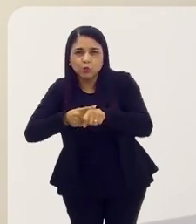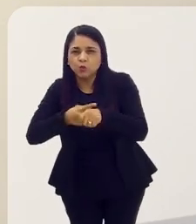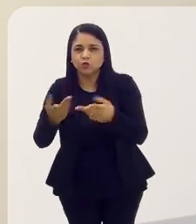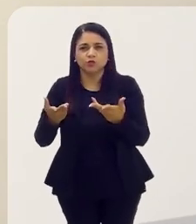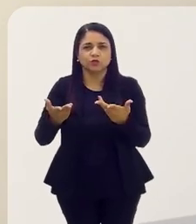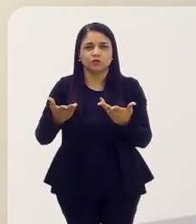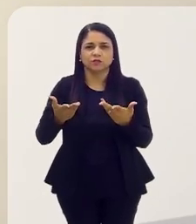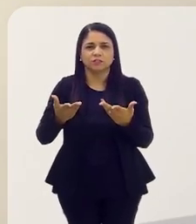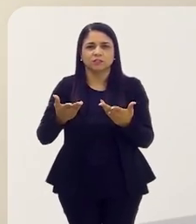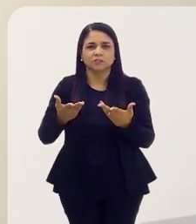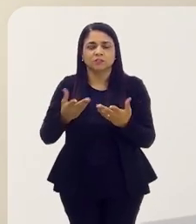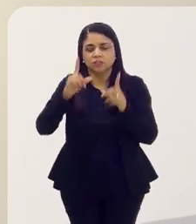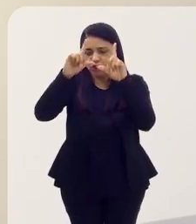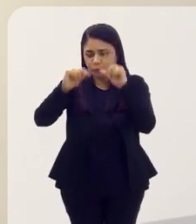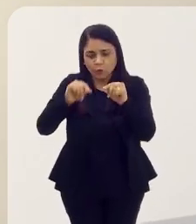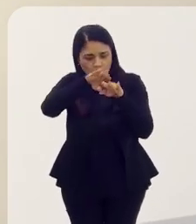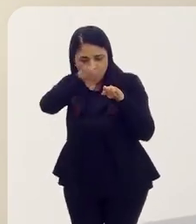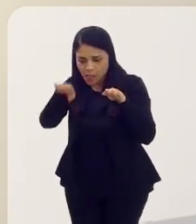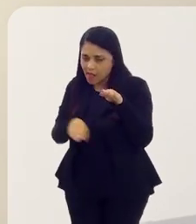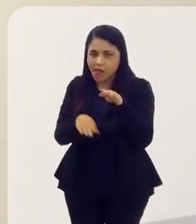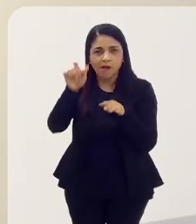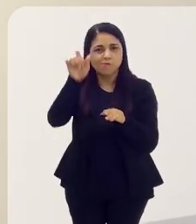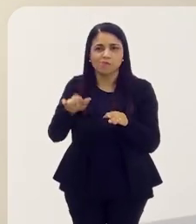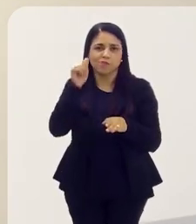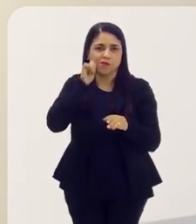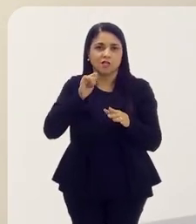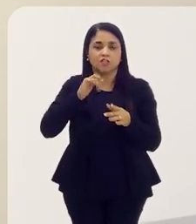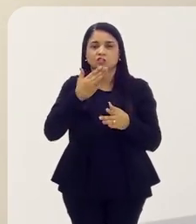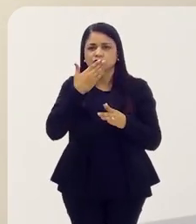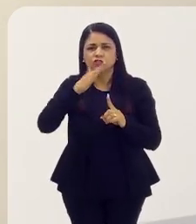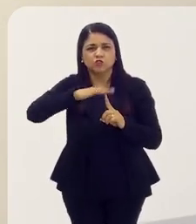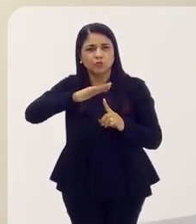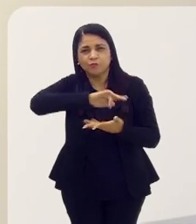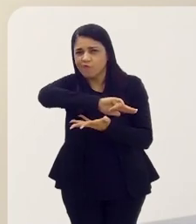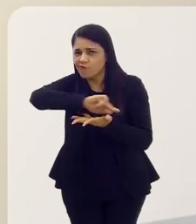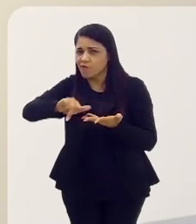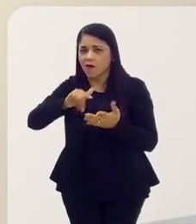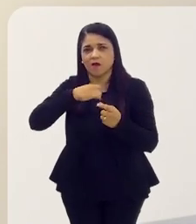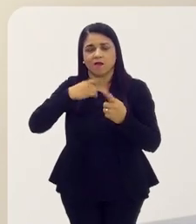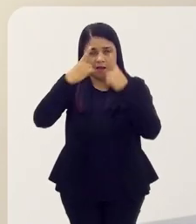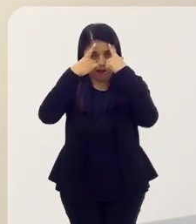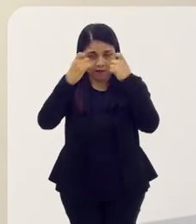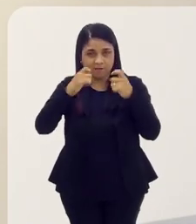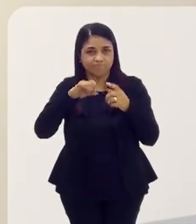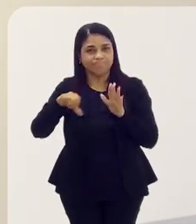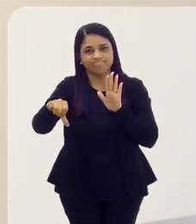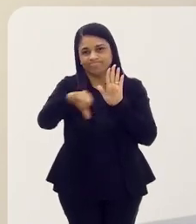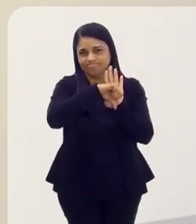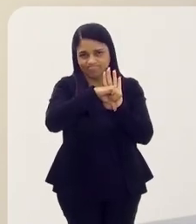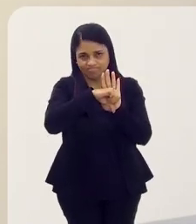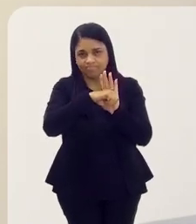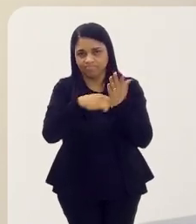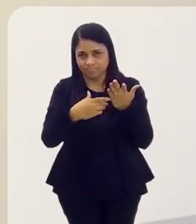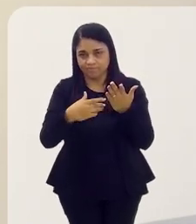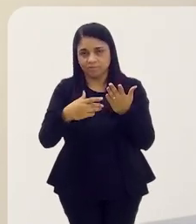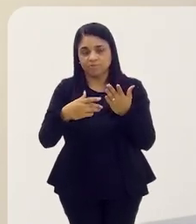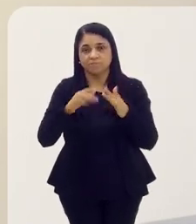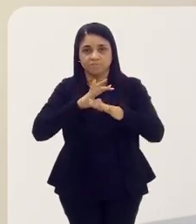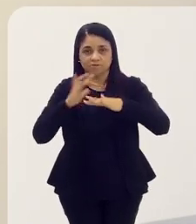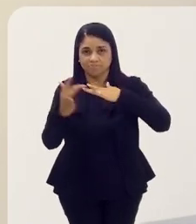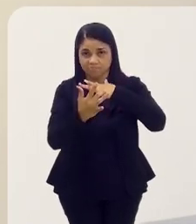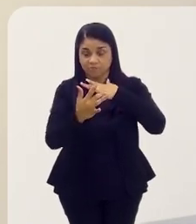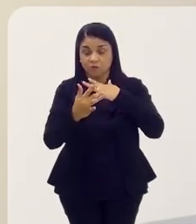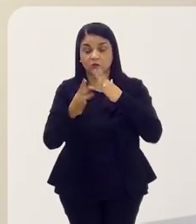sensibilizar, extorquí-la, diminuí-la, enfim, todos os tipos de agressão. Olha, e quando você bota